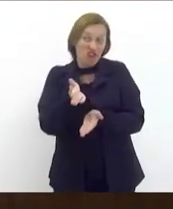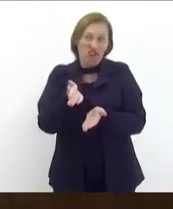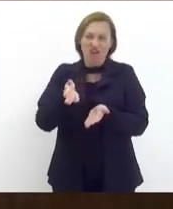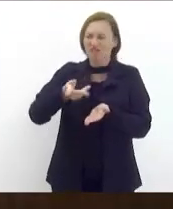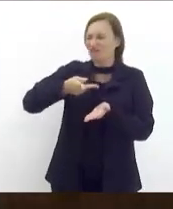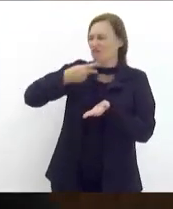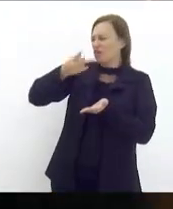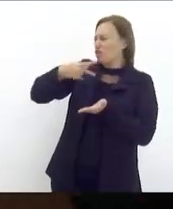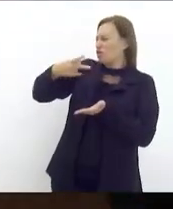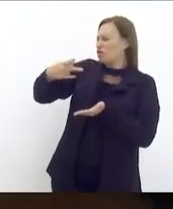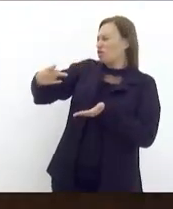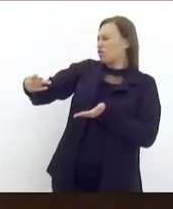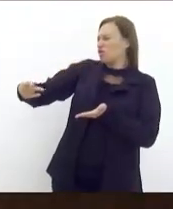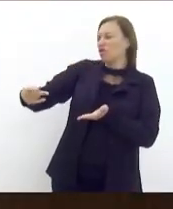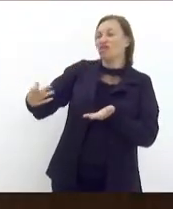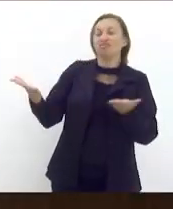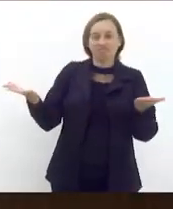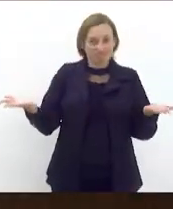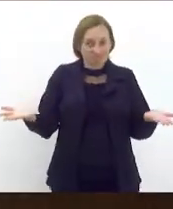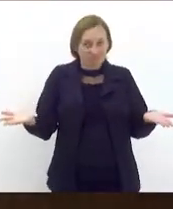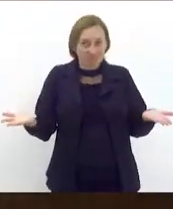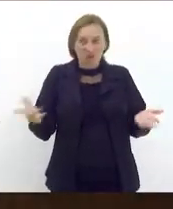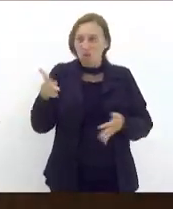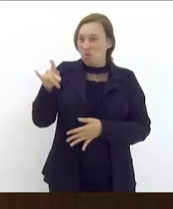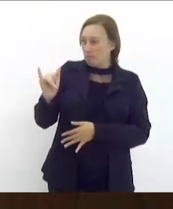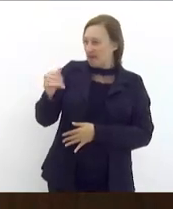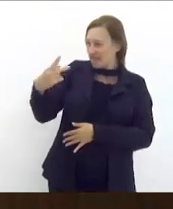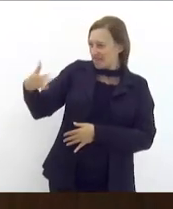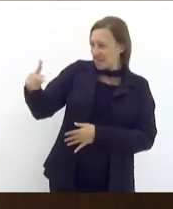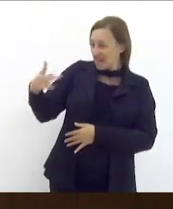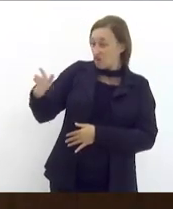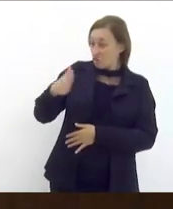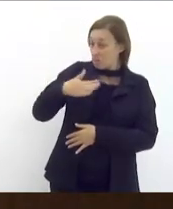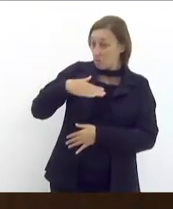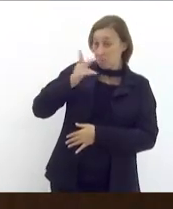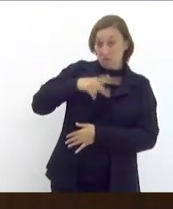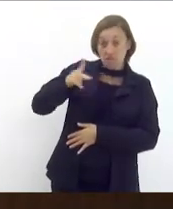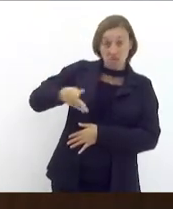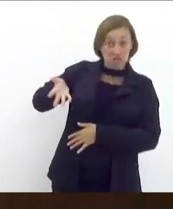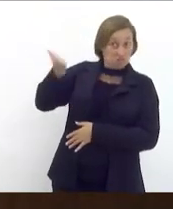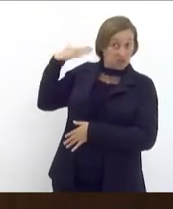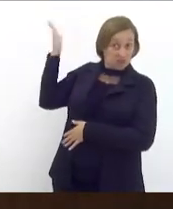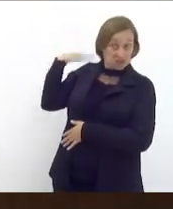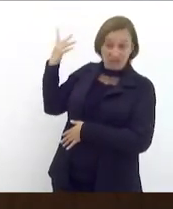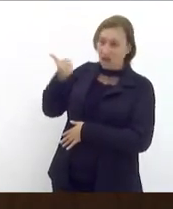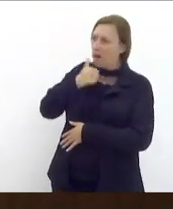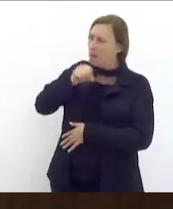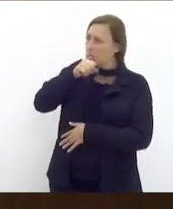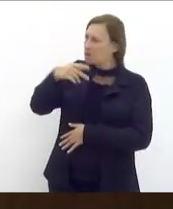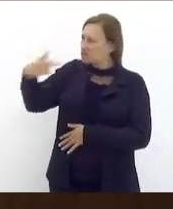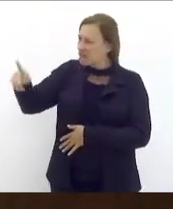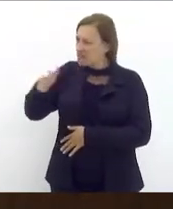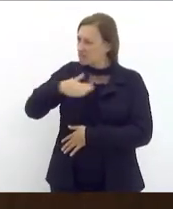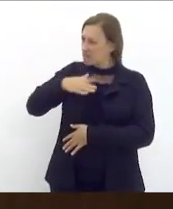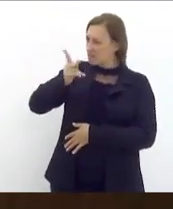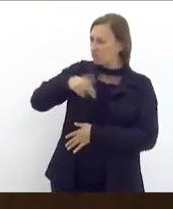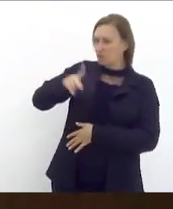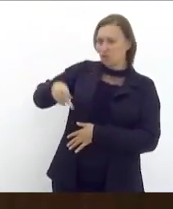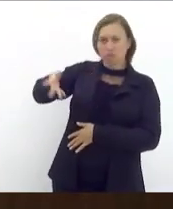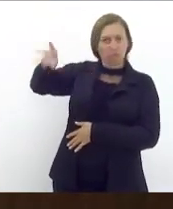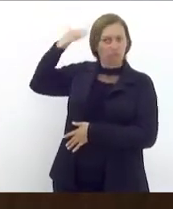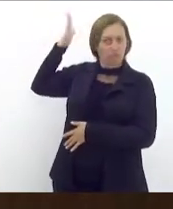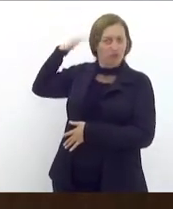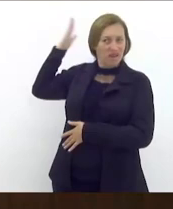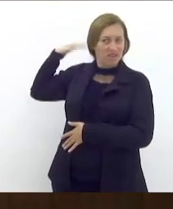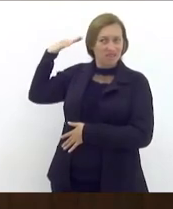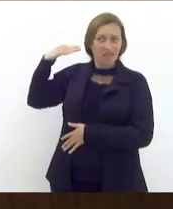suficiente não é? Pai dele foi meu professor a mãe foi minha professora já